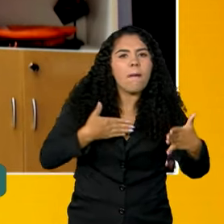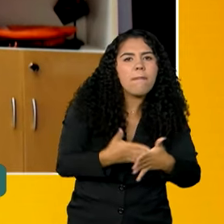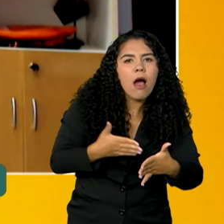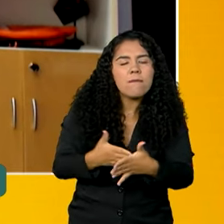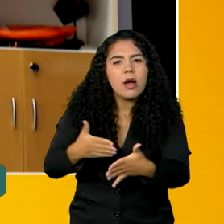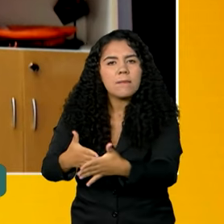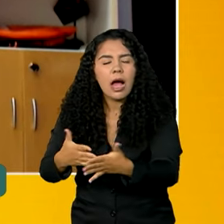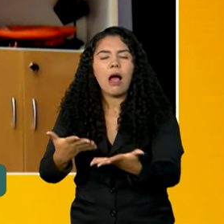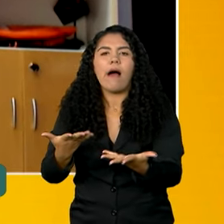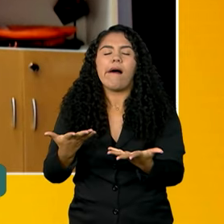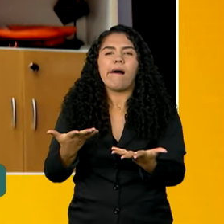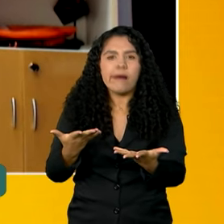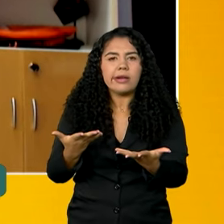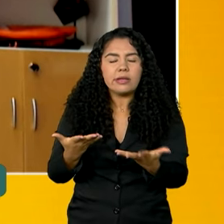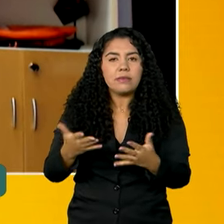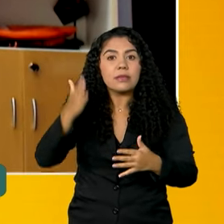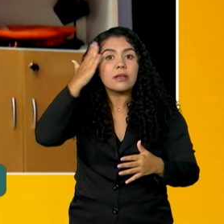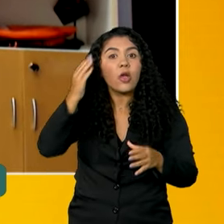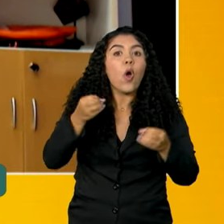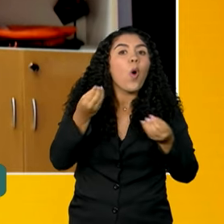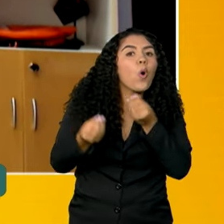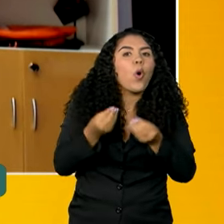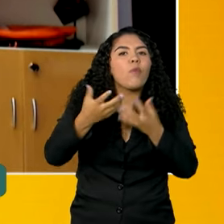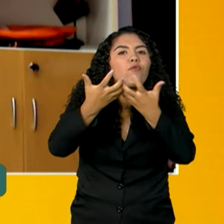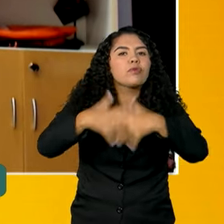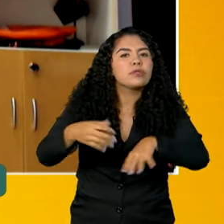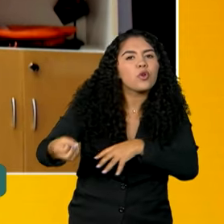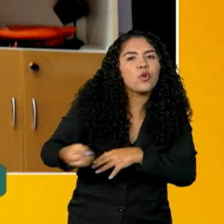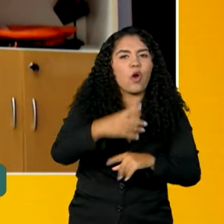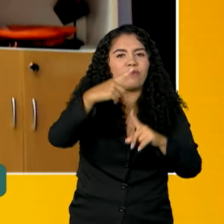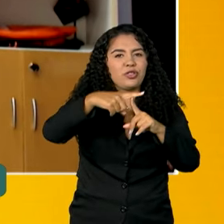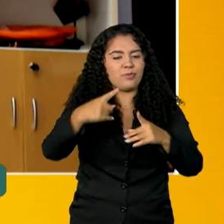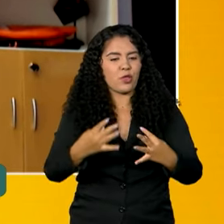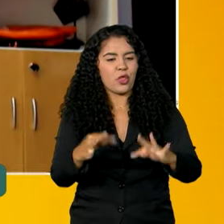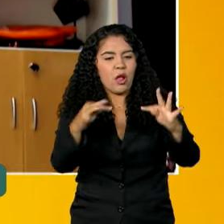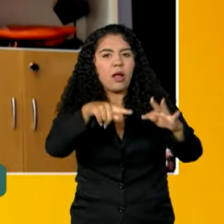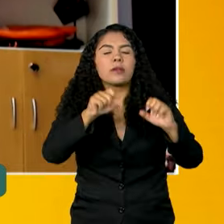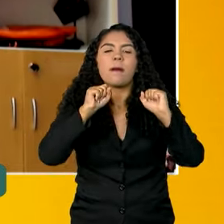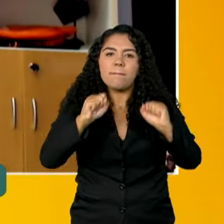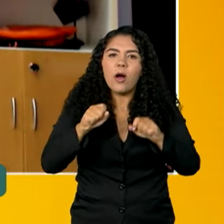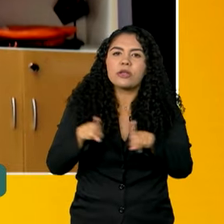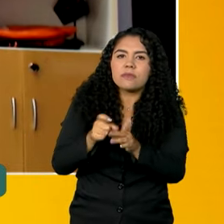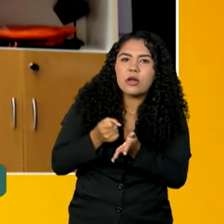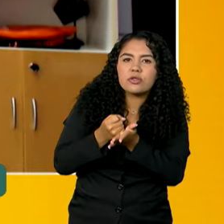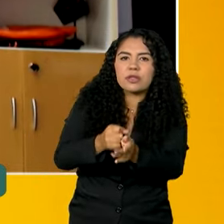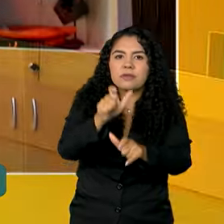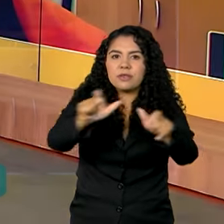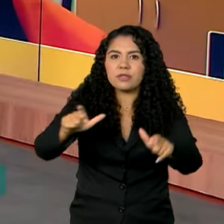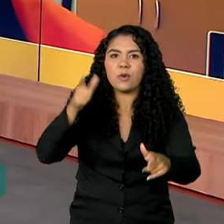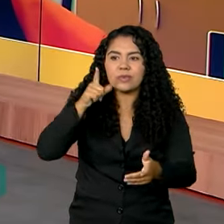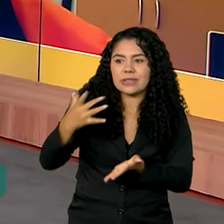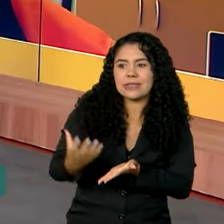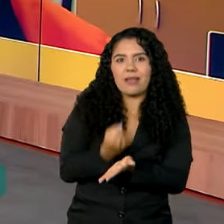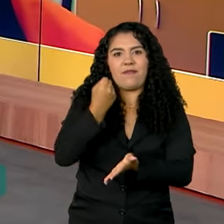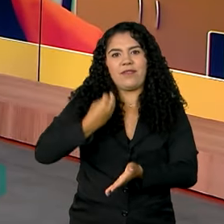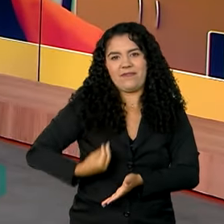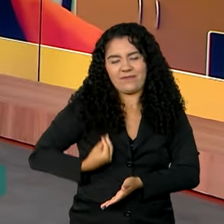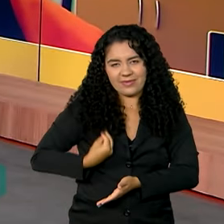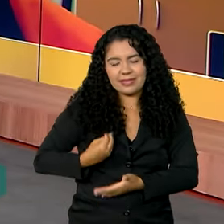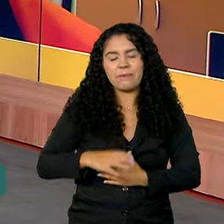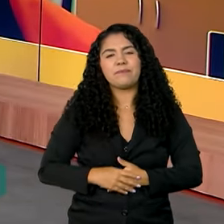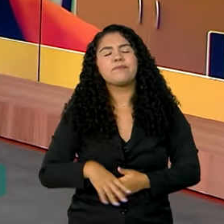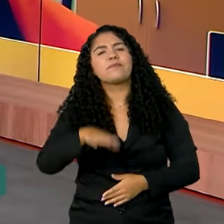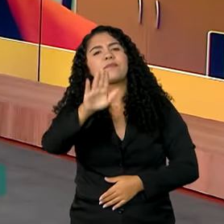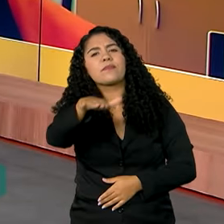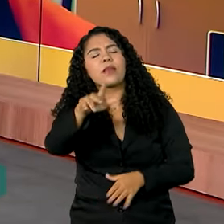entender como que essa nova tecnologia, esse novo projeto pode salvar cada vez mais vidas no nosso país. Agora, Tiago, essa